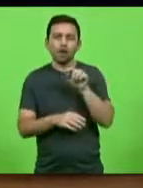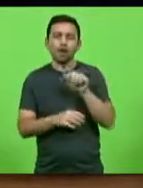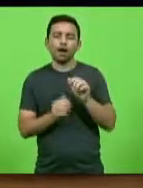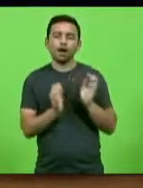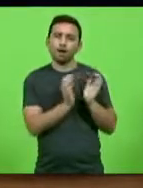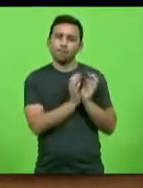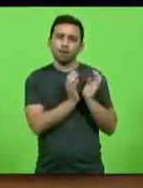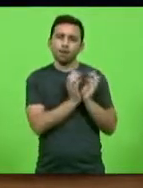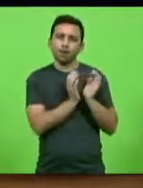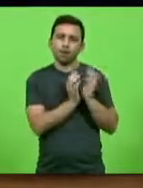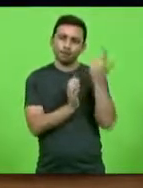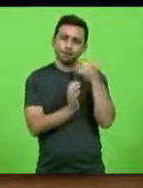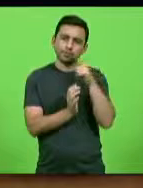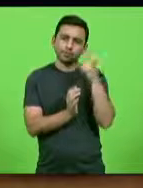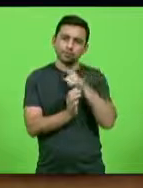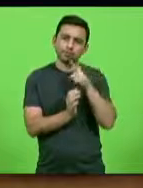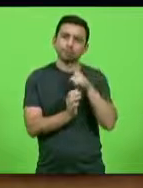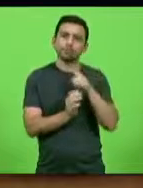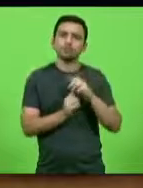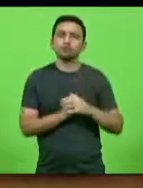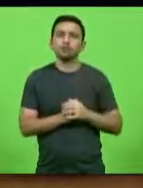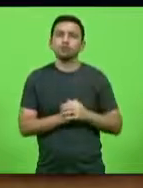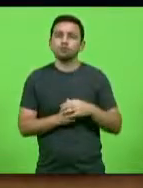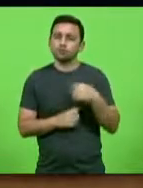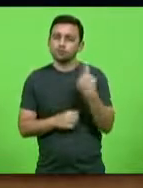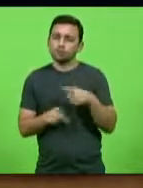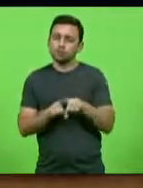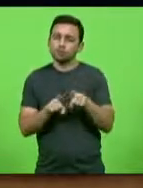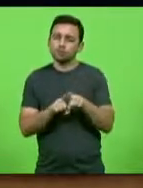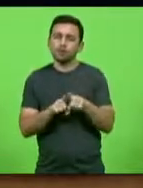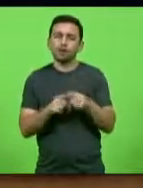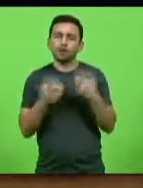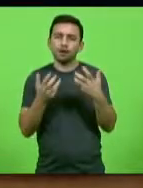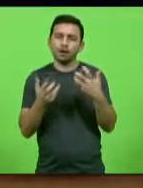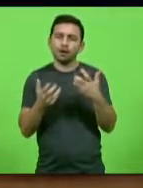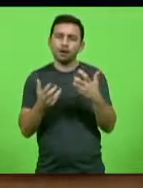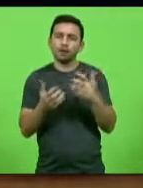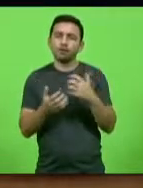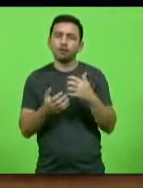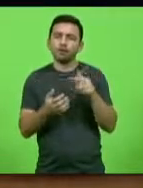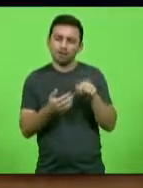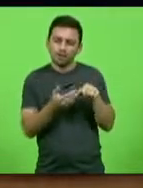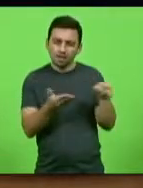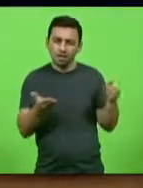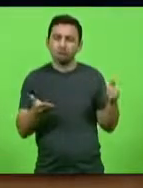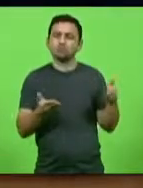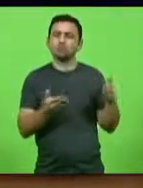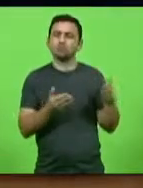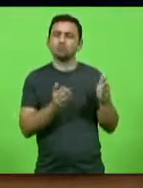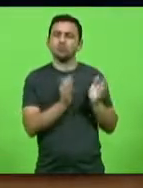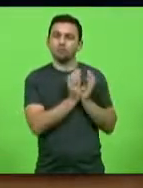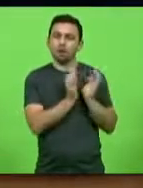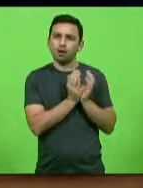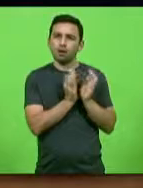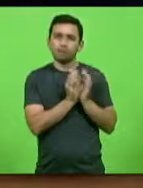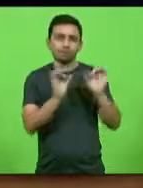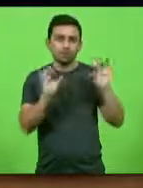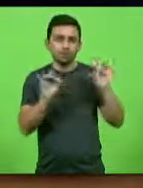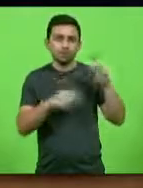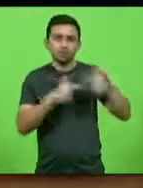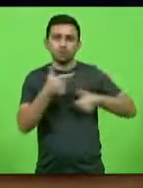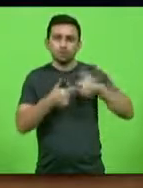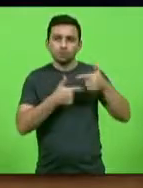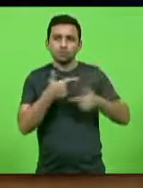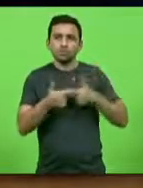no qual nós estamos também levantando essa bandeira tão importante como a APAI faz um trabalho maravilhoso, mas nada mais